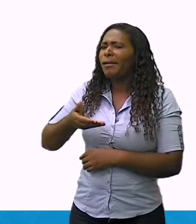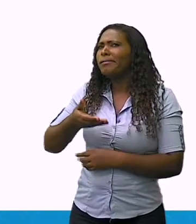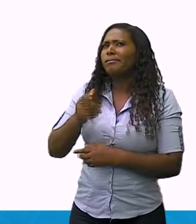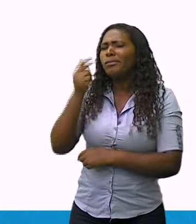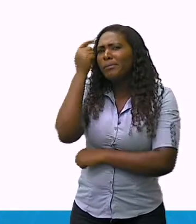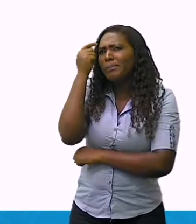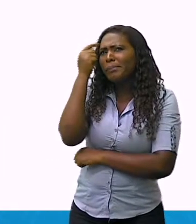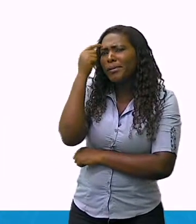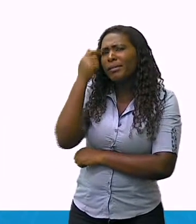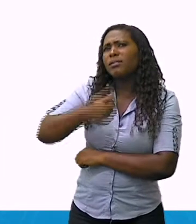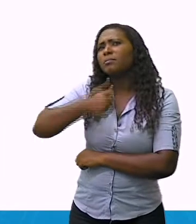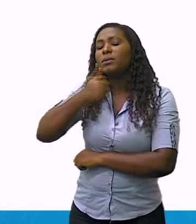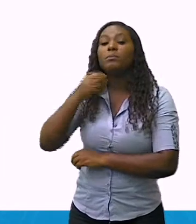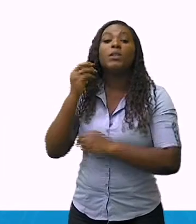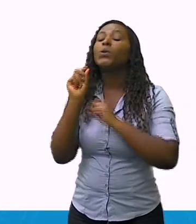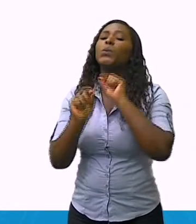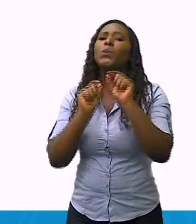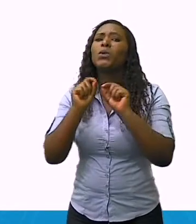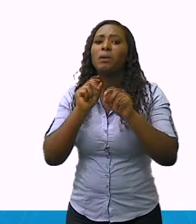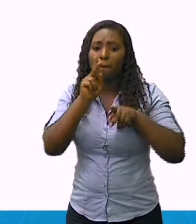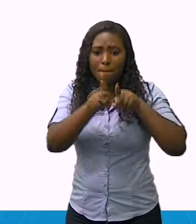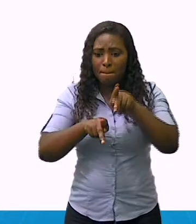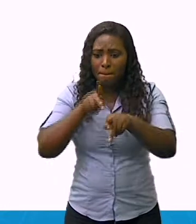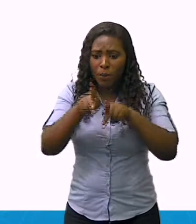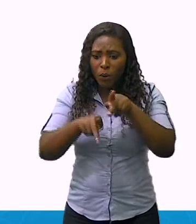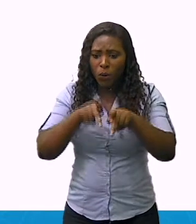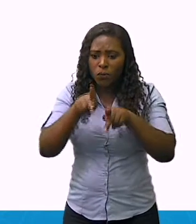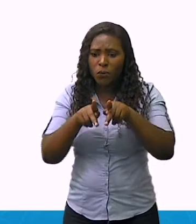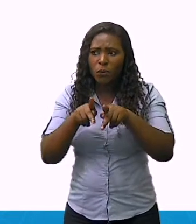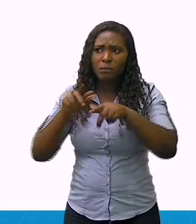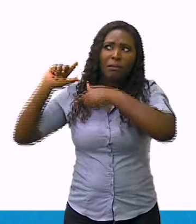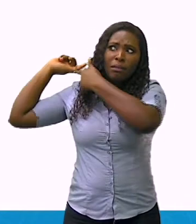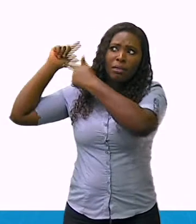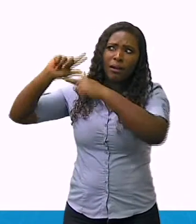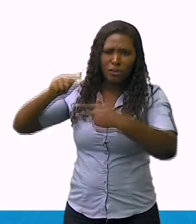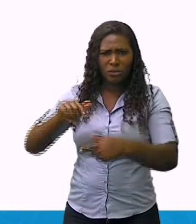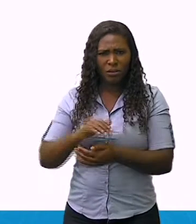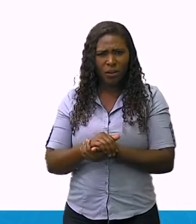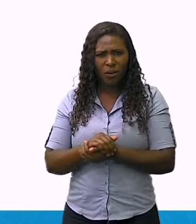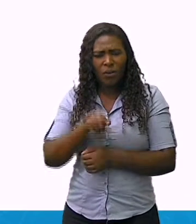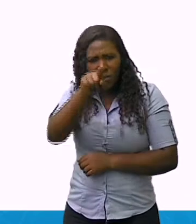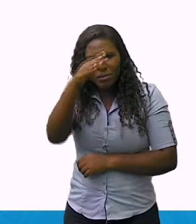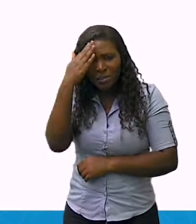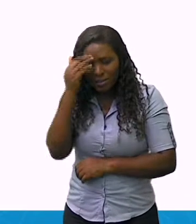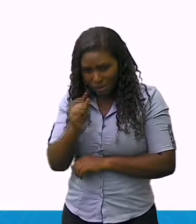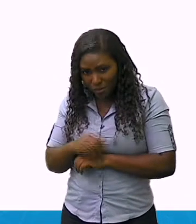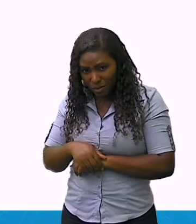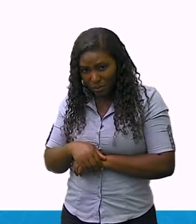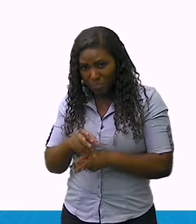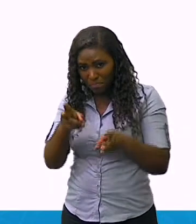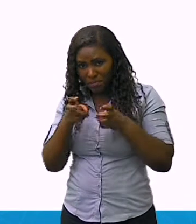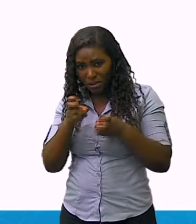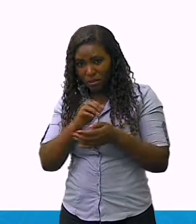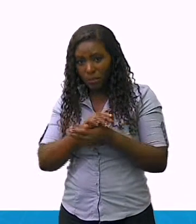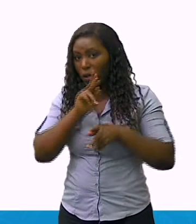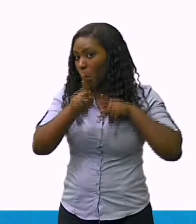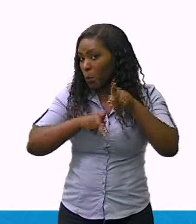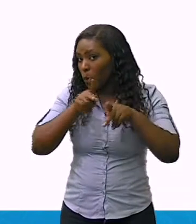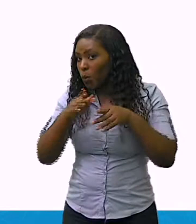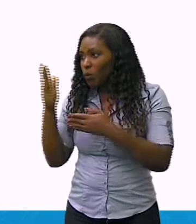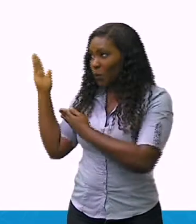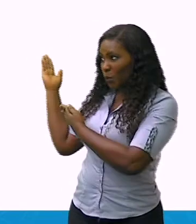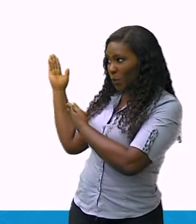são povos tradicionais. Você sabe identificar quais são estes povos?